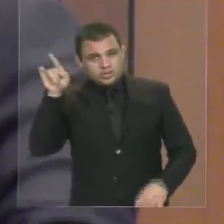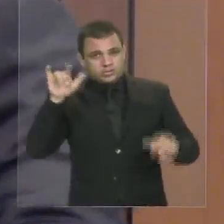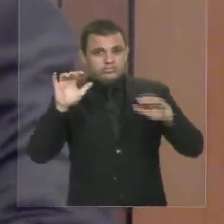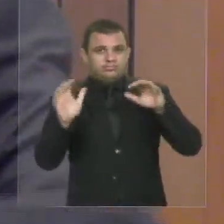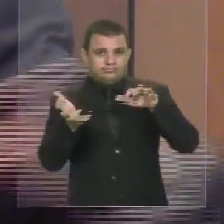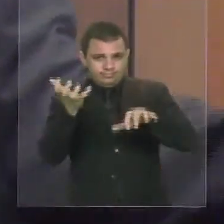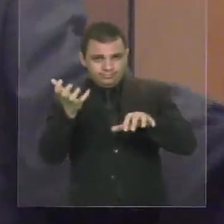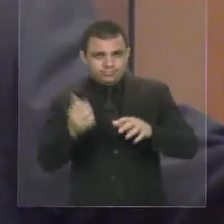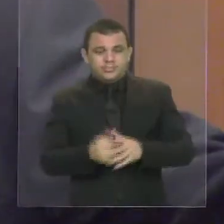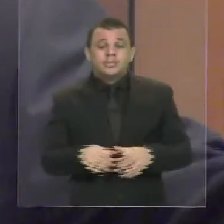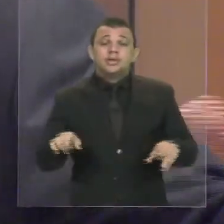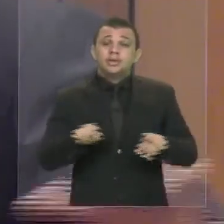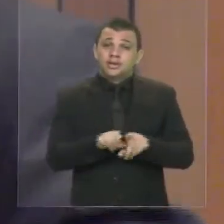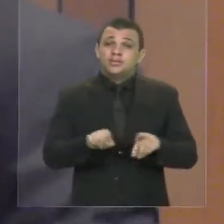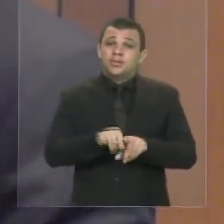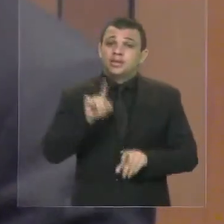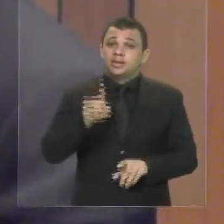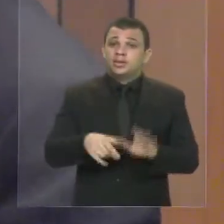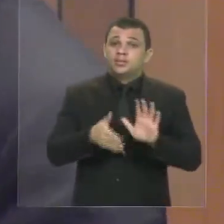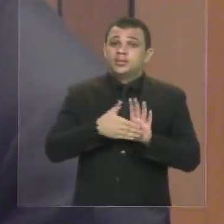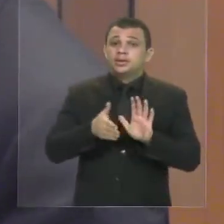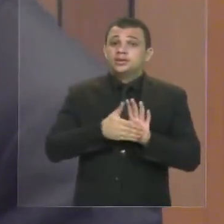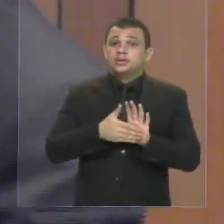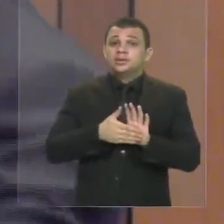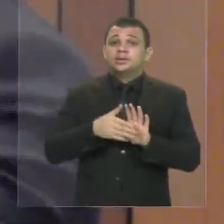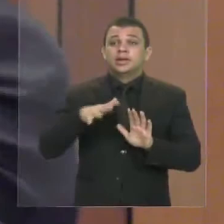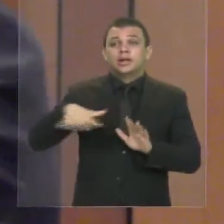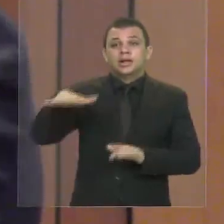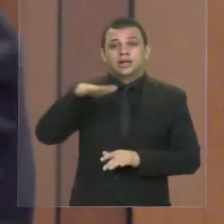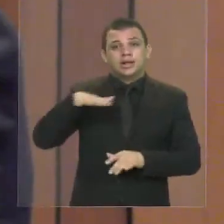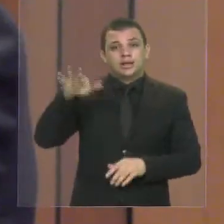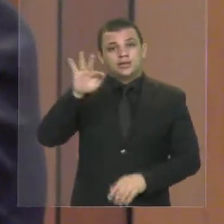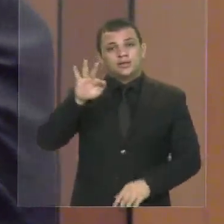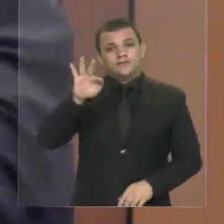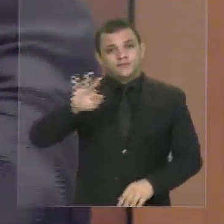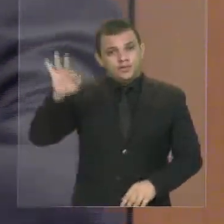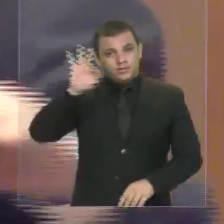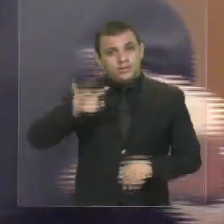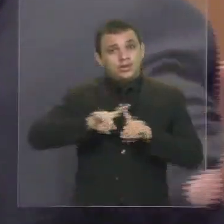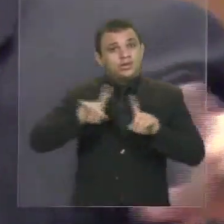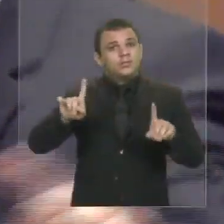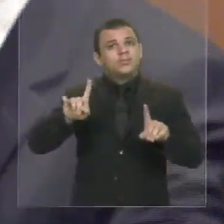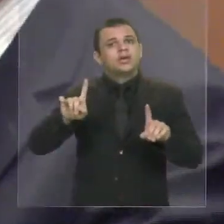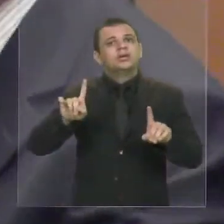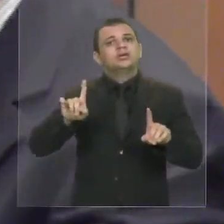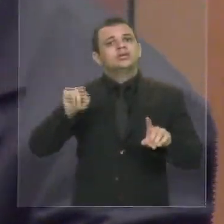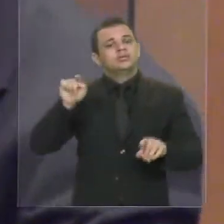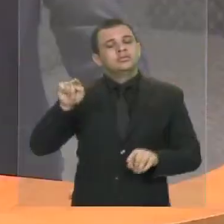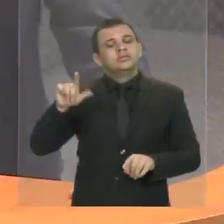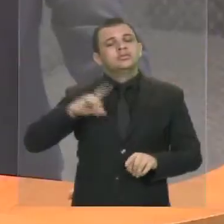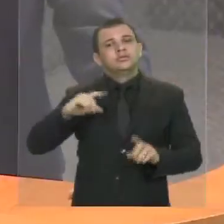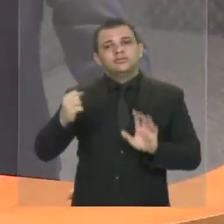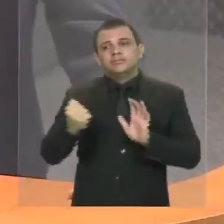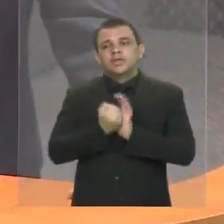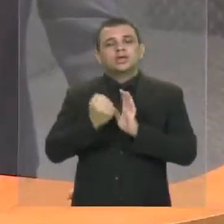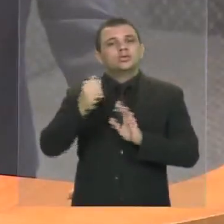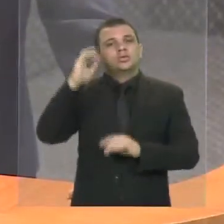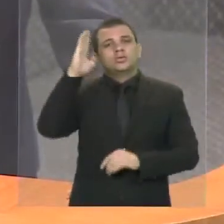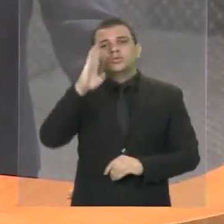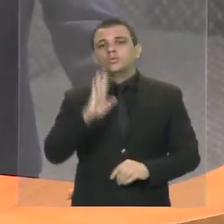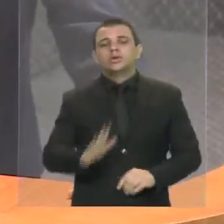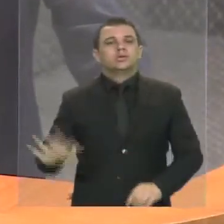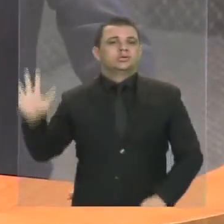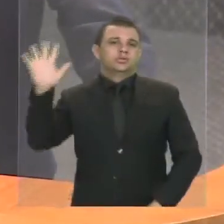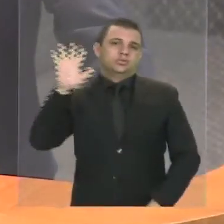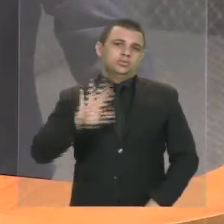que é uma matéria tratada na esfera federal, mas que repercute em todo o país. E nós também